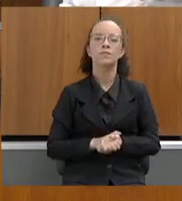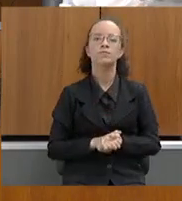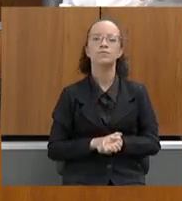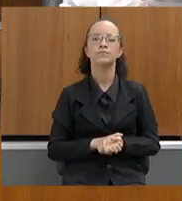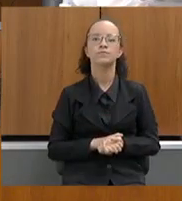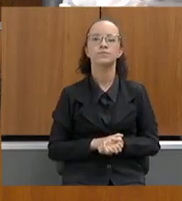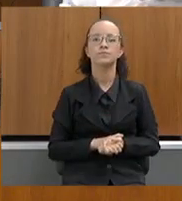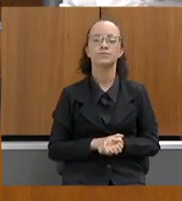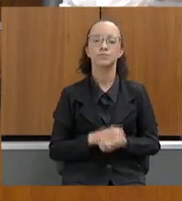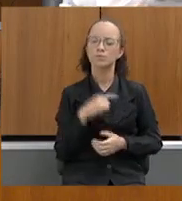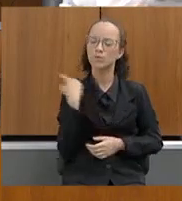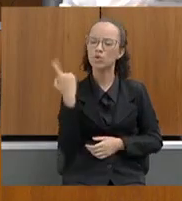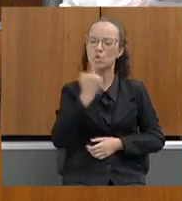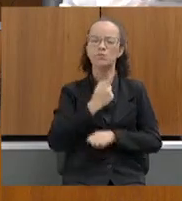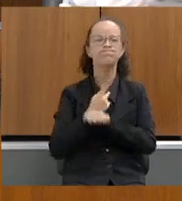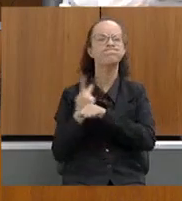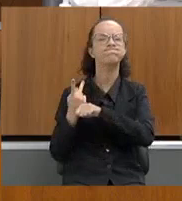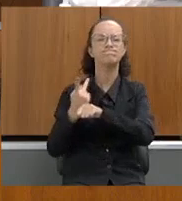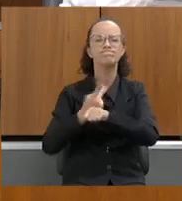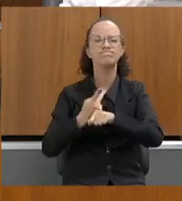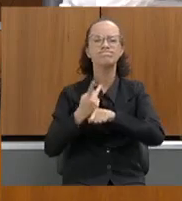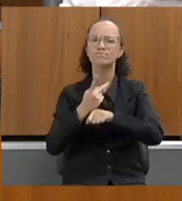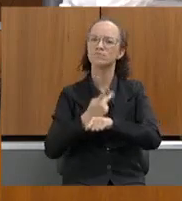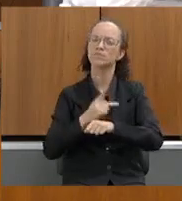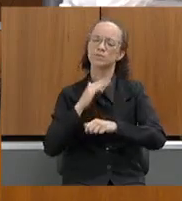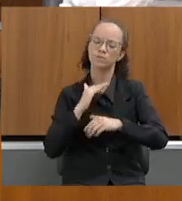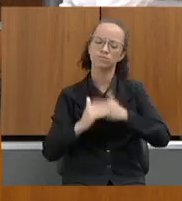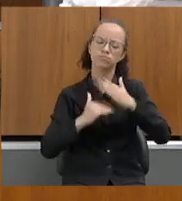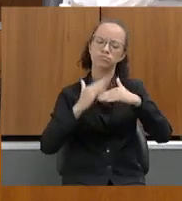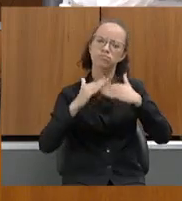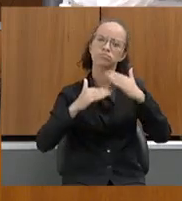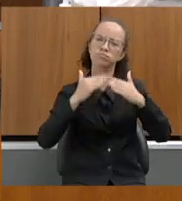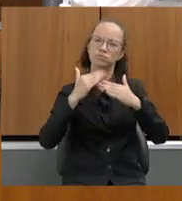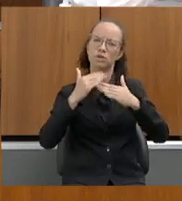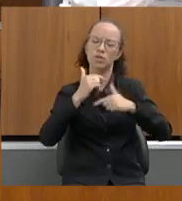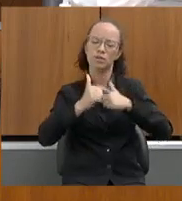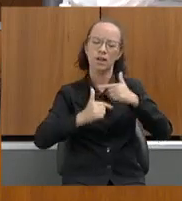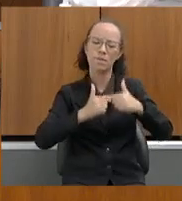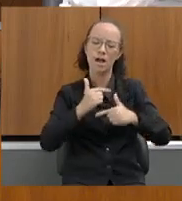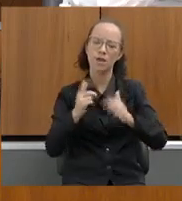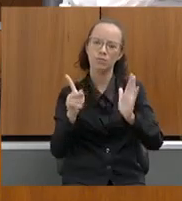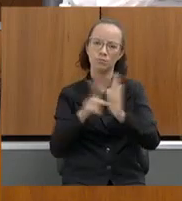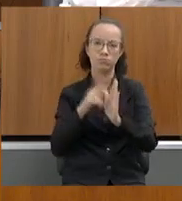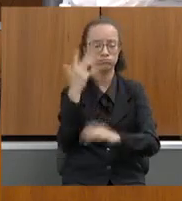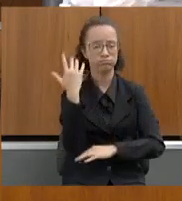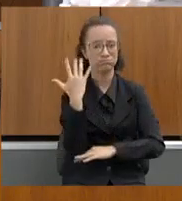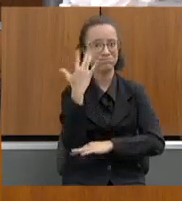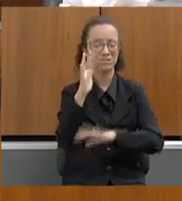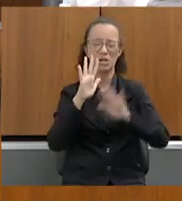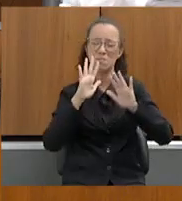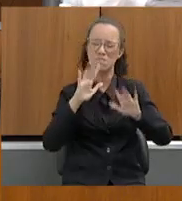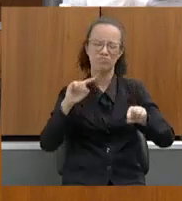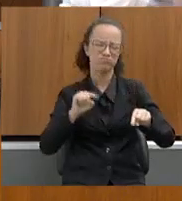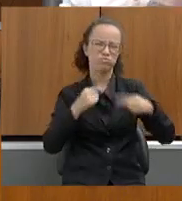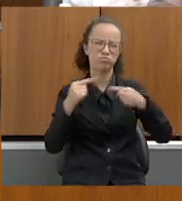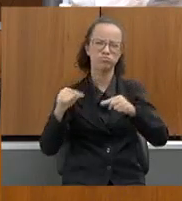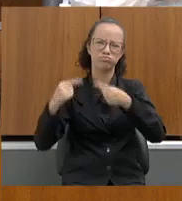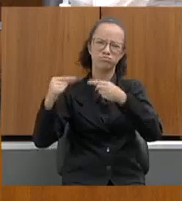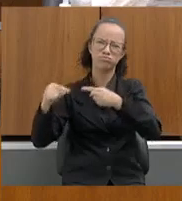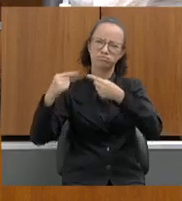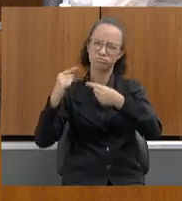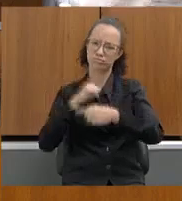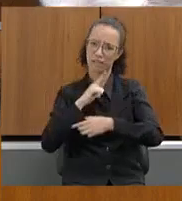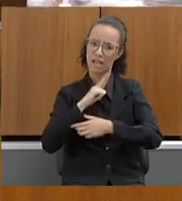a gente tem buscado, de fato, avançar nas entregas na área de meio ambiente, mas ainda muitos desafios à frente.